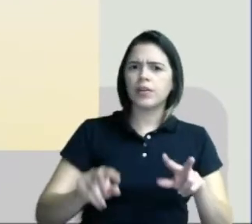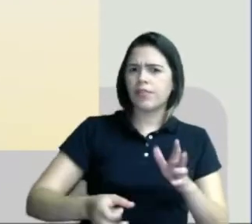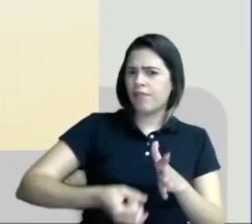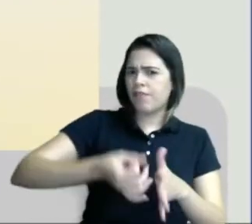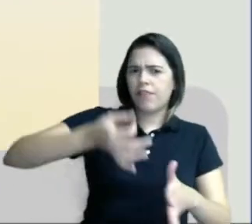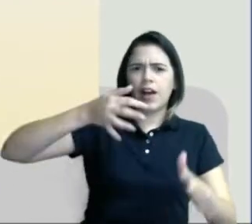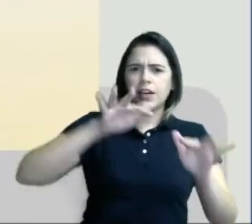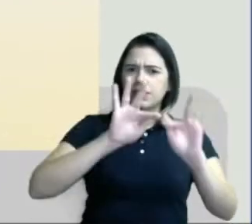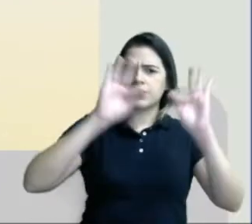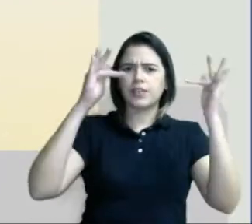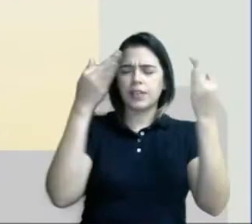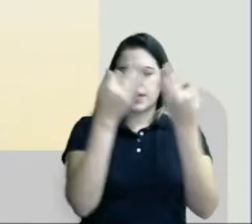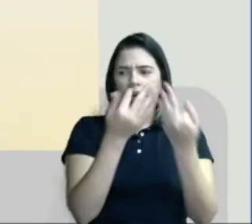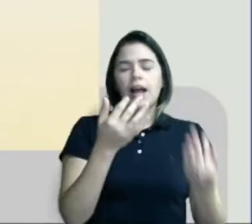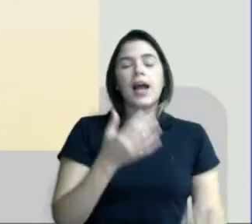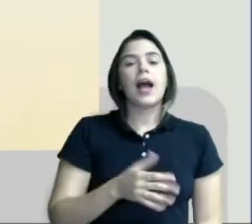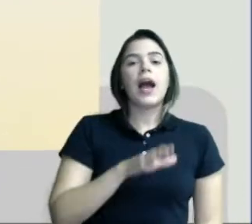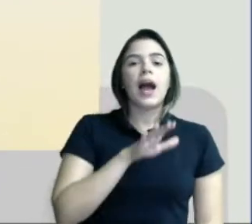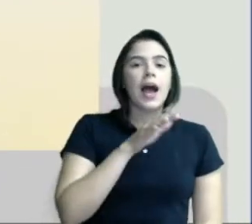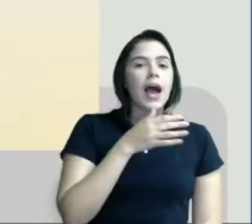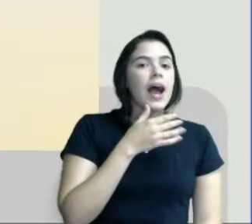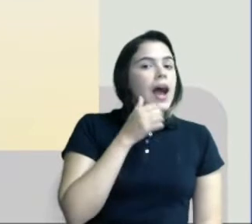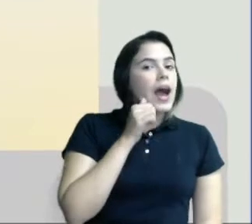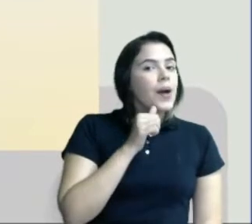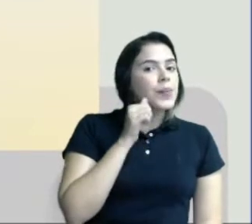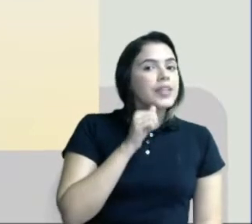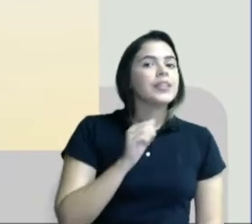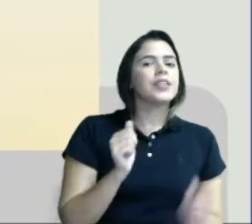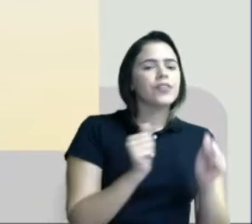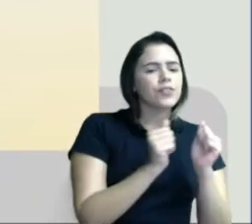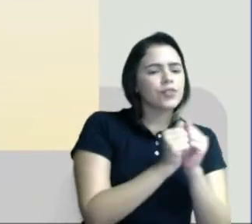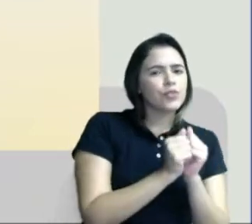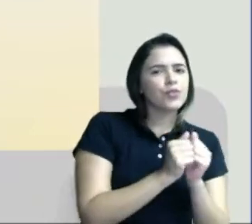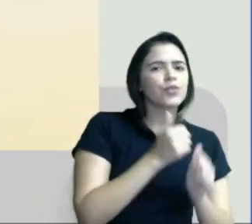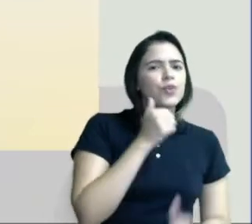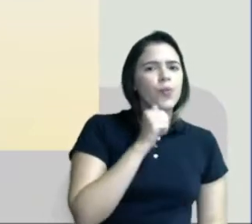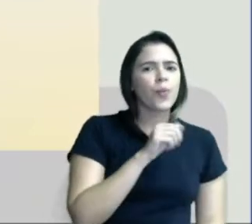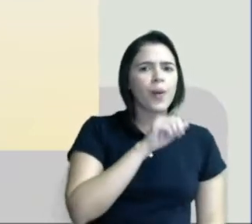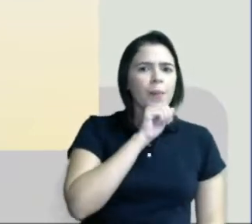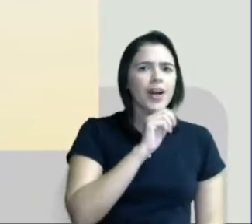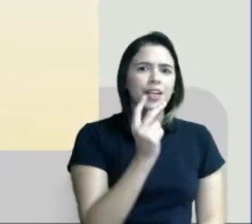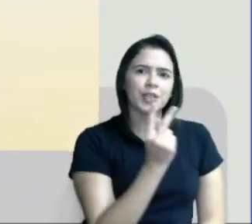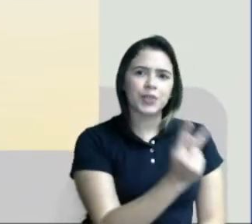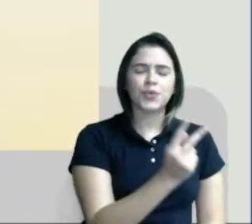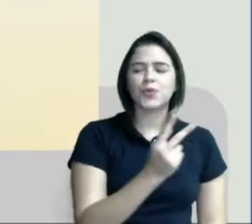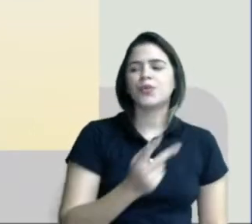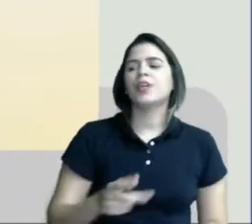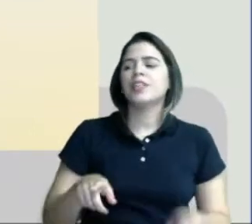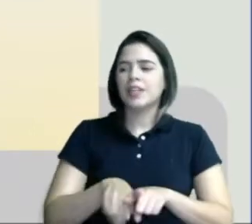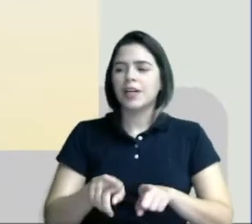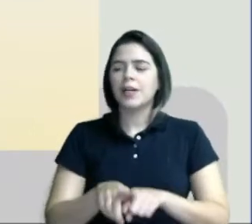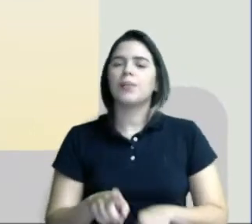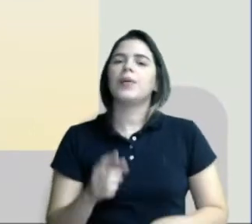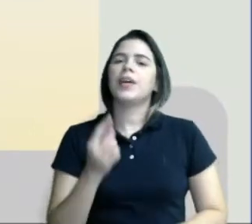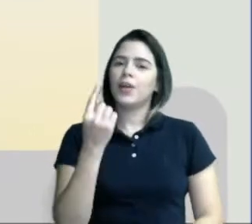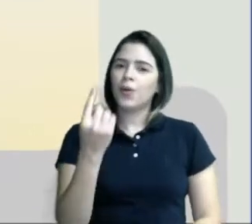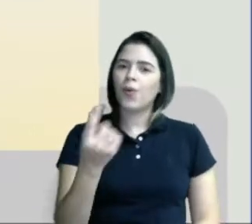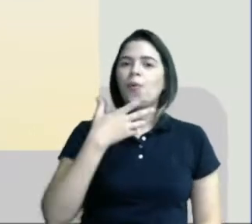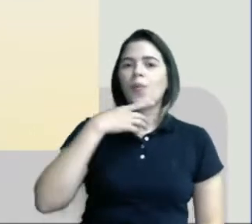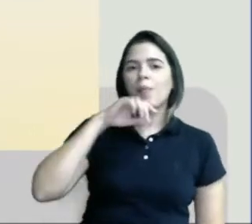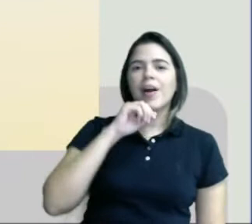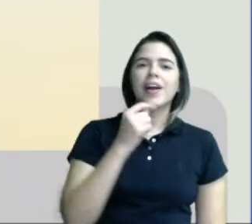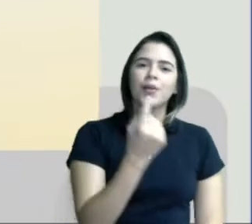de família. A menina morando com duas mamães. O menino com a mamãe e com o papai. A garotinha com dois